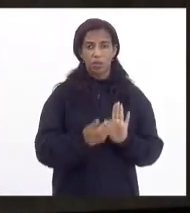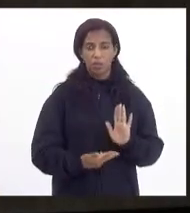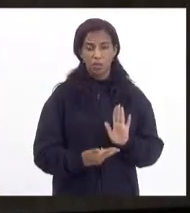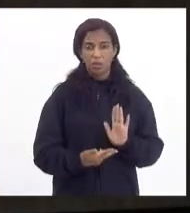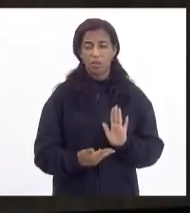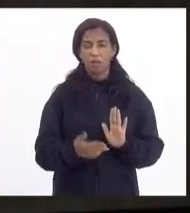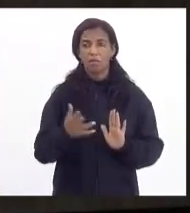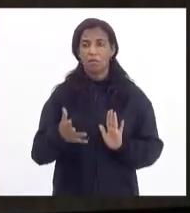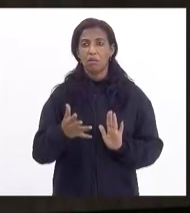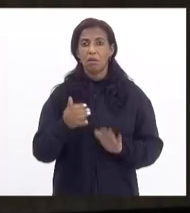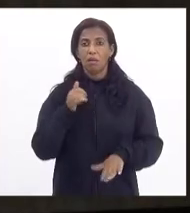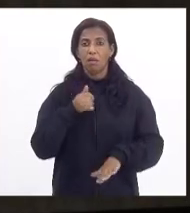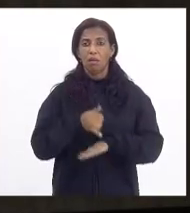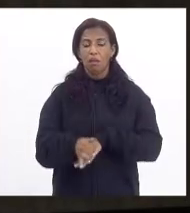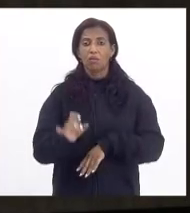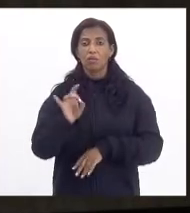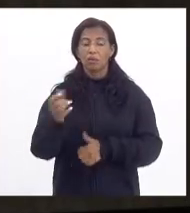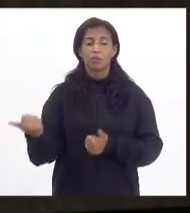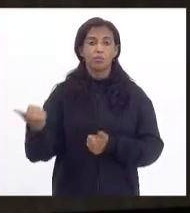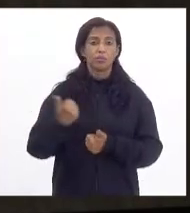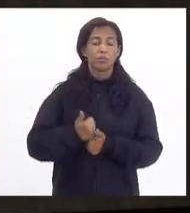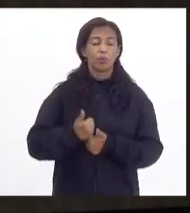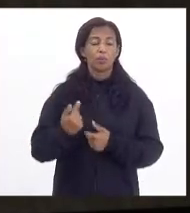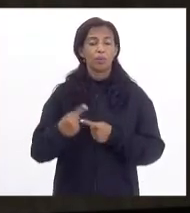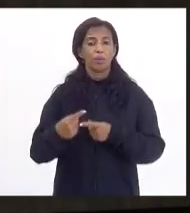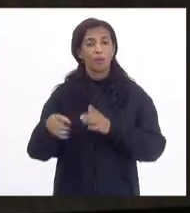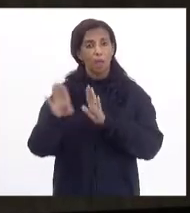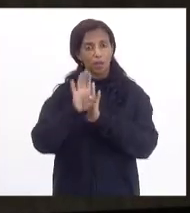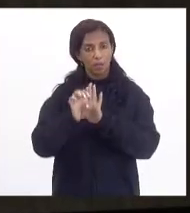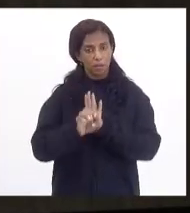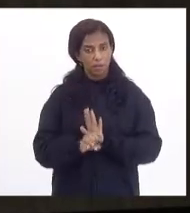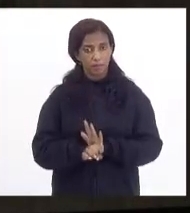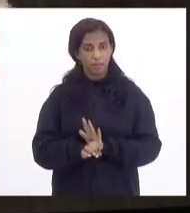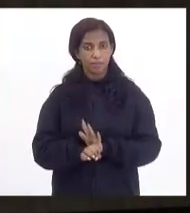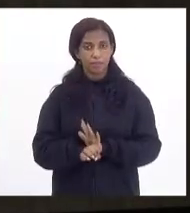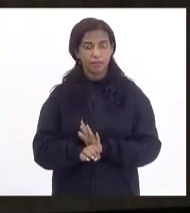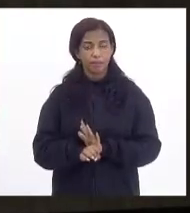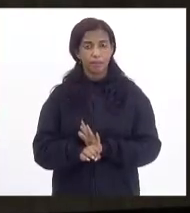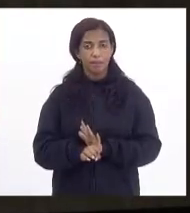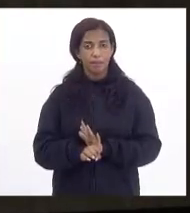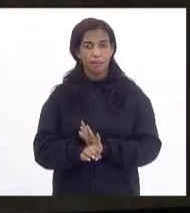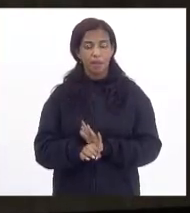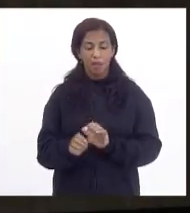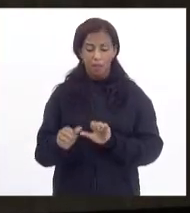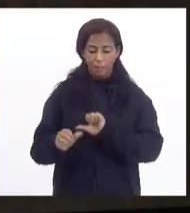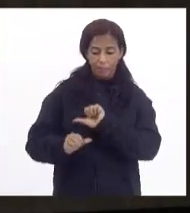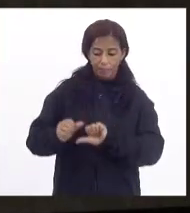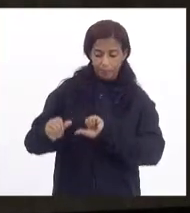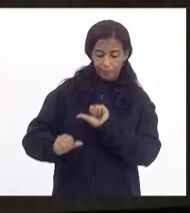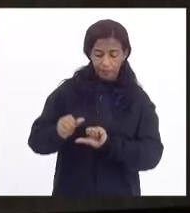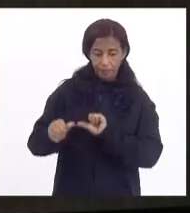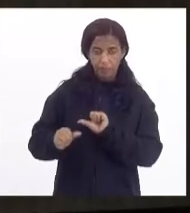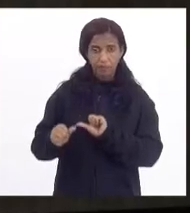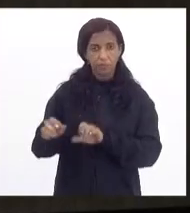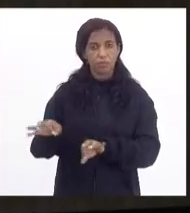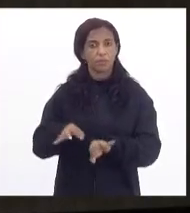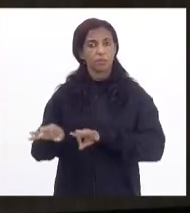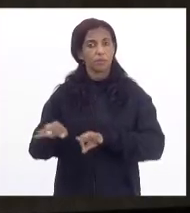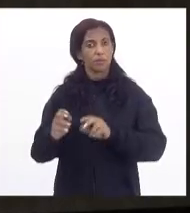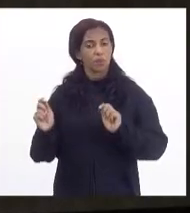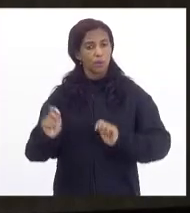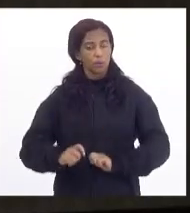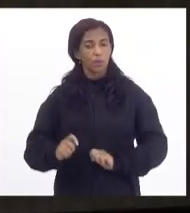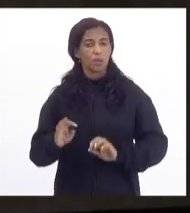Porque ele só se dá por substitutivo porque as emendas mexem no projeto. O que também dá a